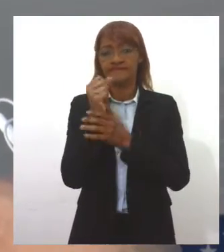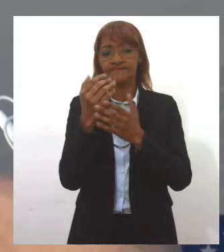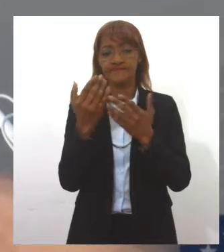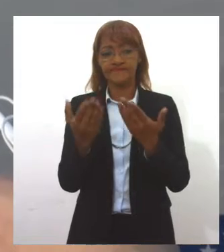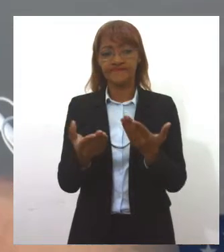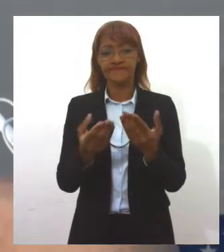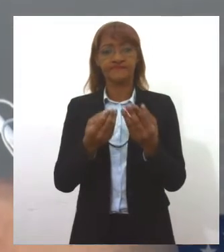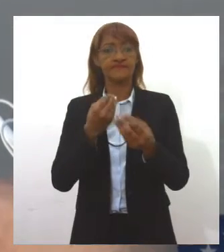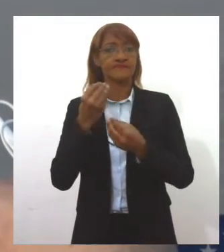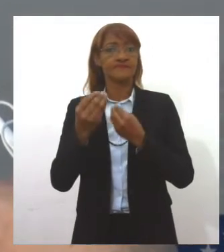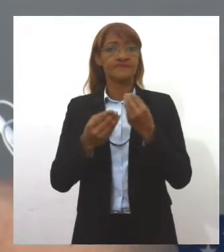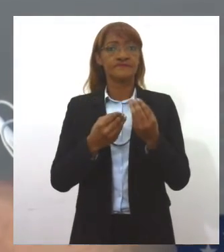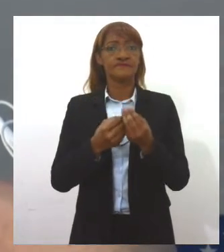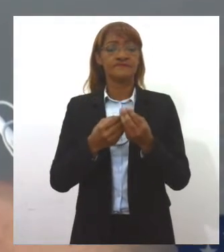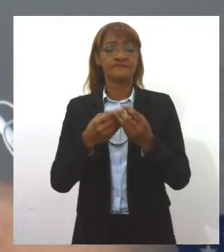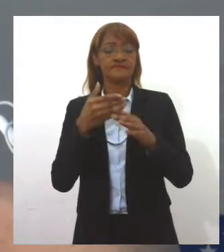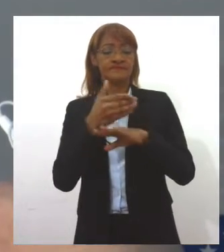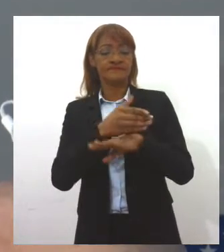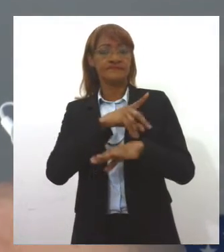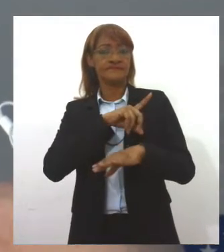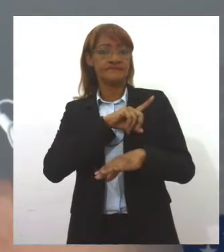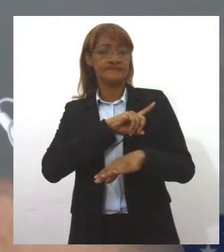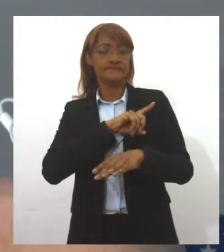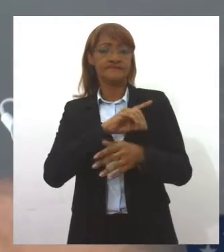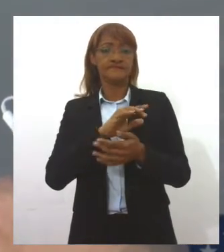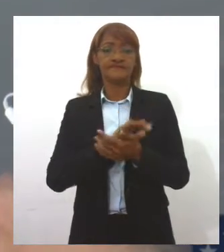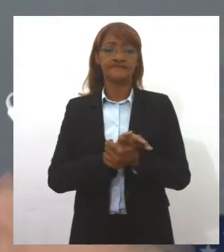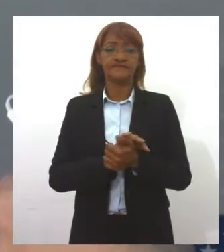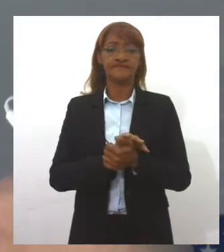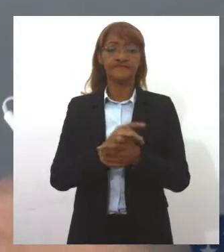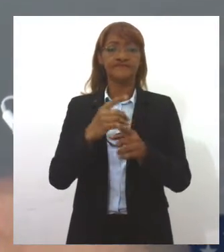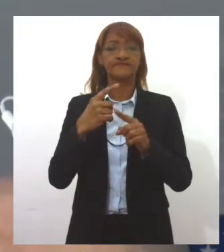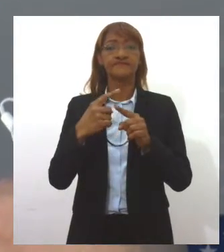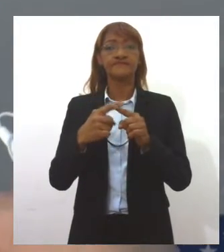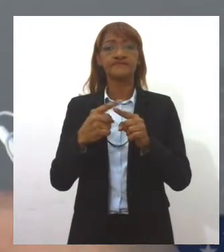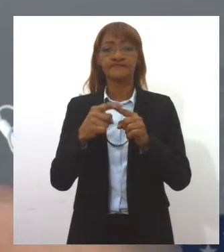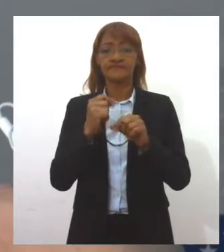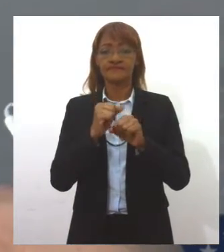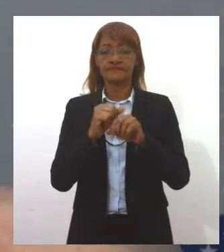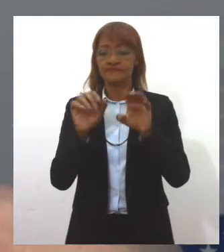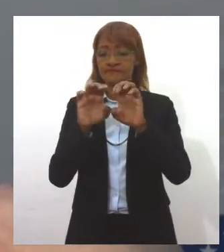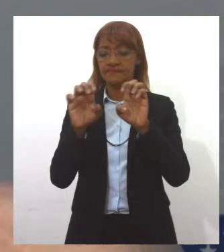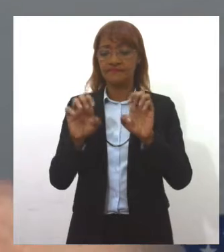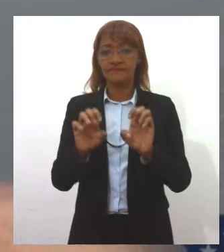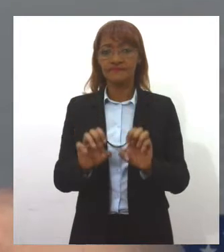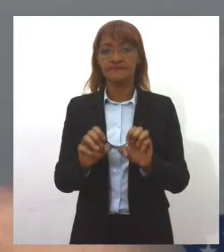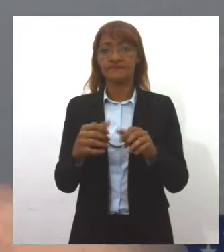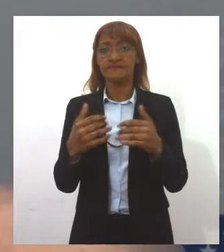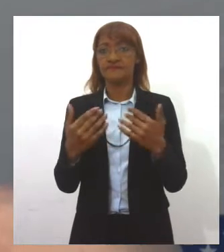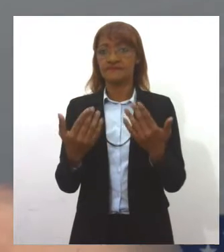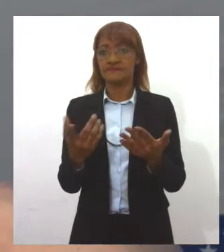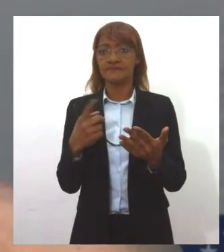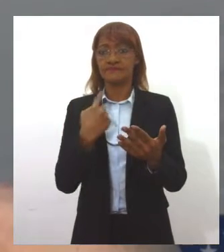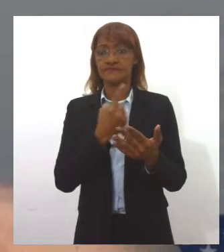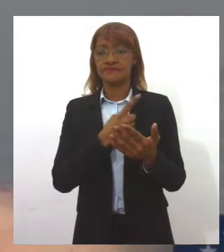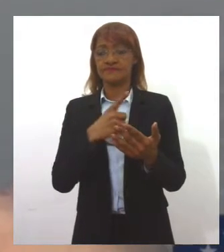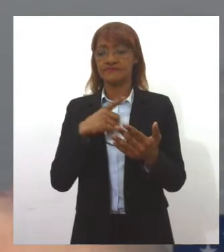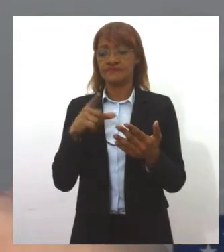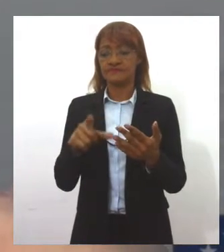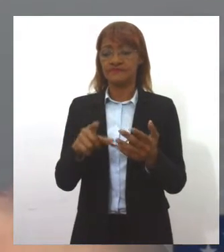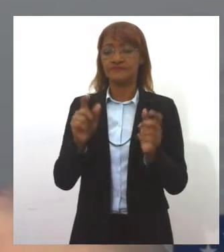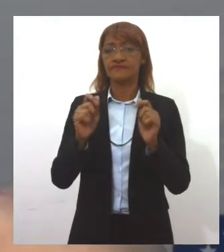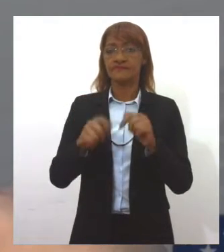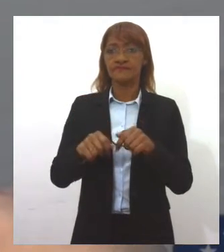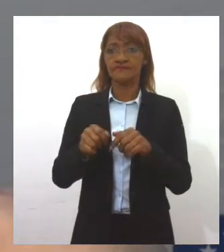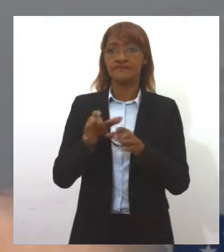denunciar na delegacia, qual o amparo, né? Porque com as estruturas da Procuradoria a gente pode tanto auxiliá-la juridicamente